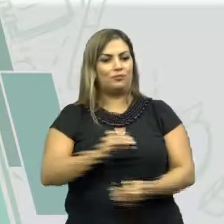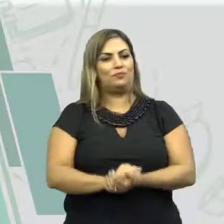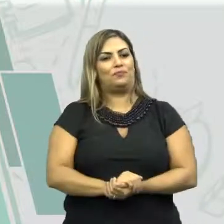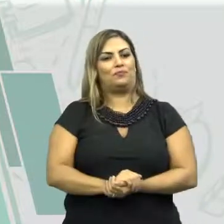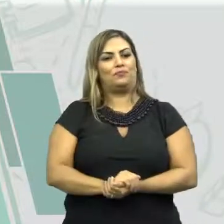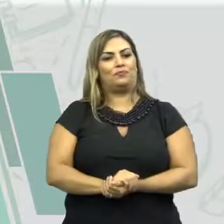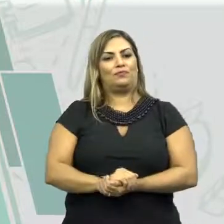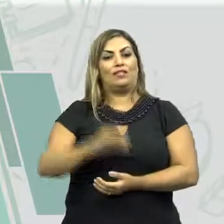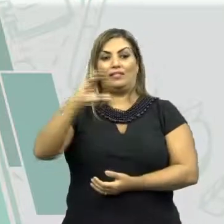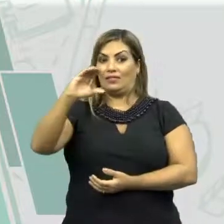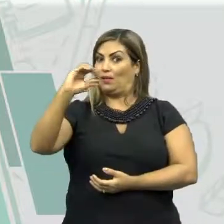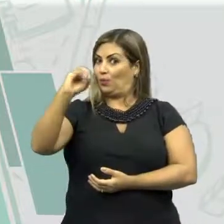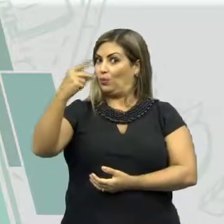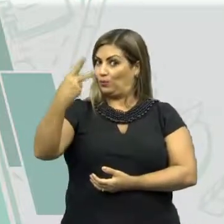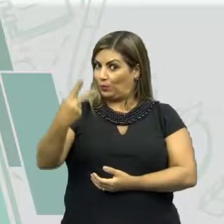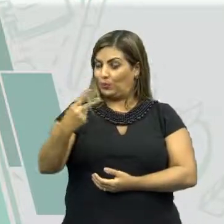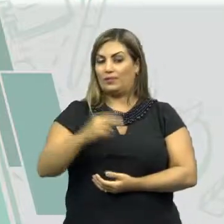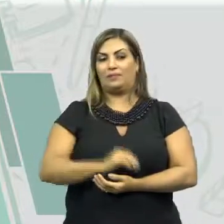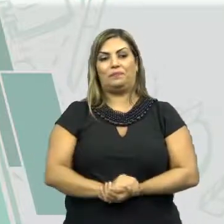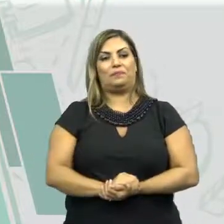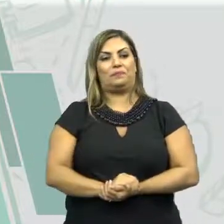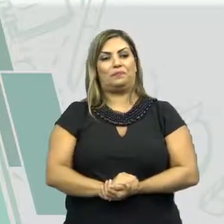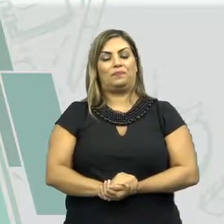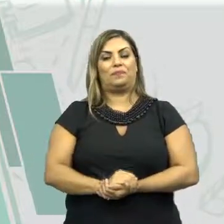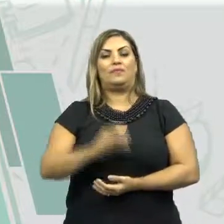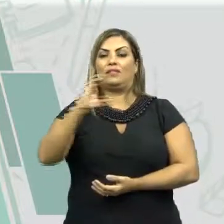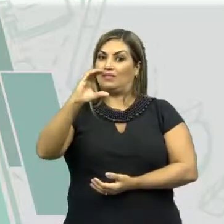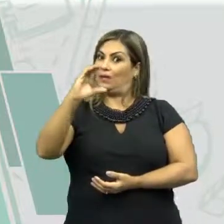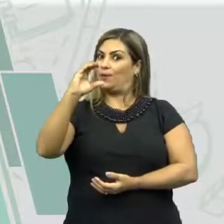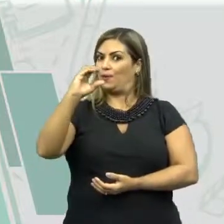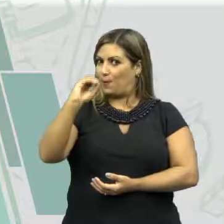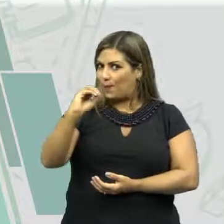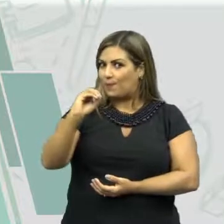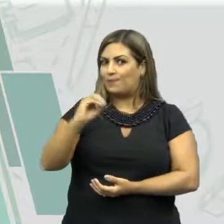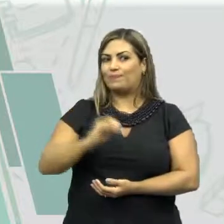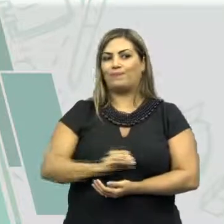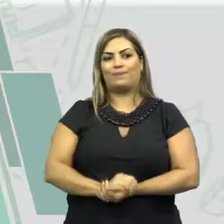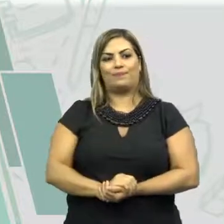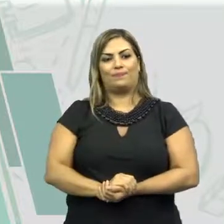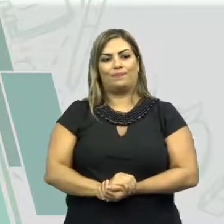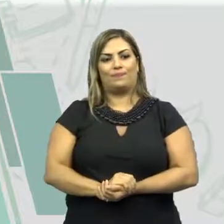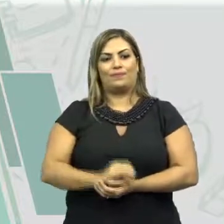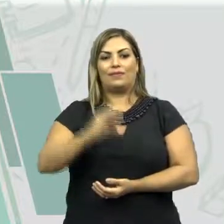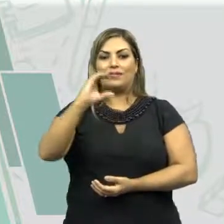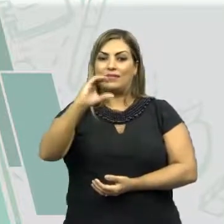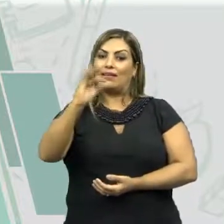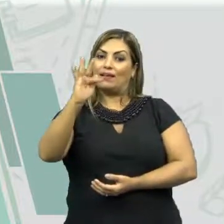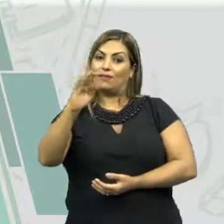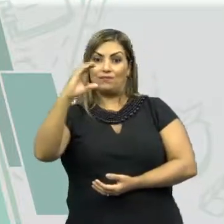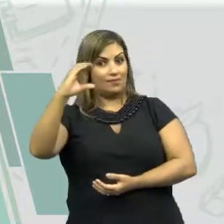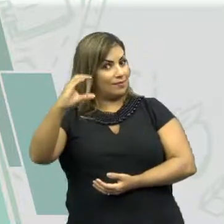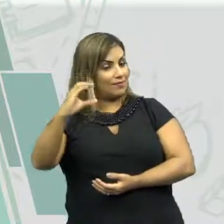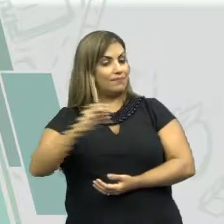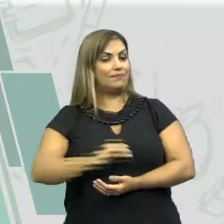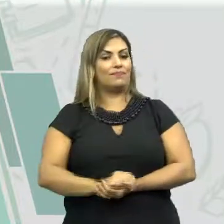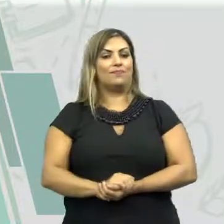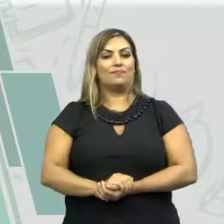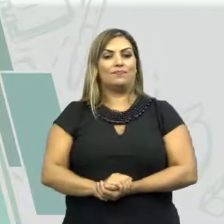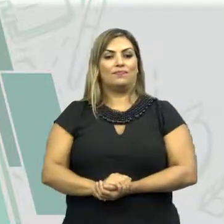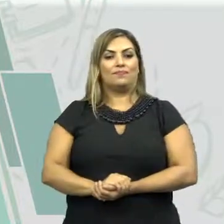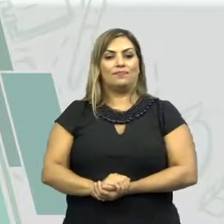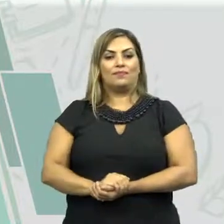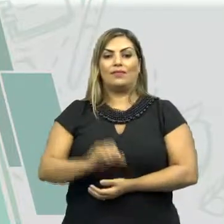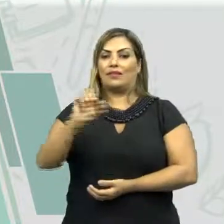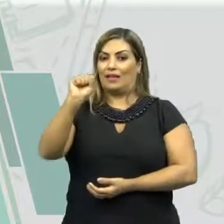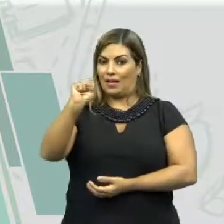metano, CH4, dióxido de carbono, CO2, monóxido de carbono, CO, cloro-fluorcarbono,